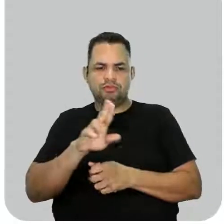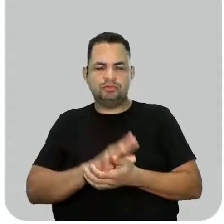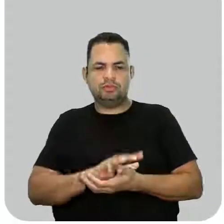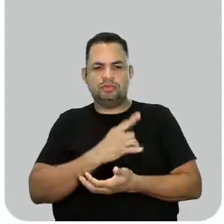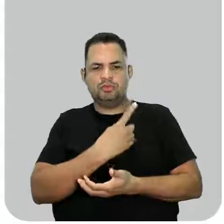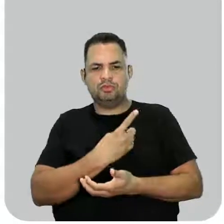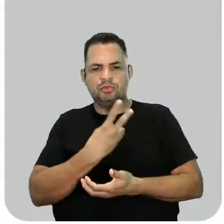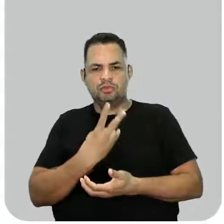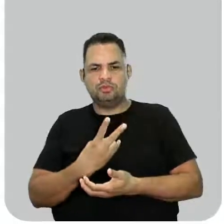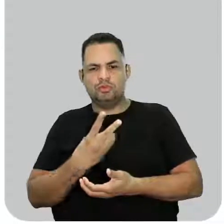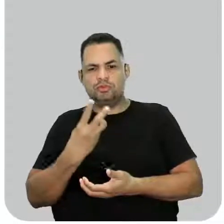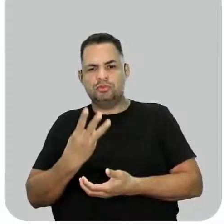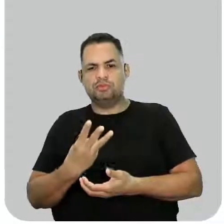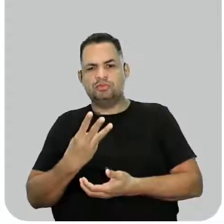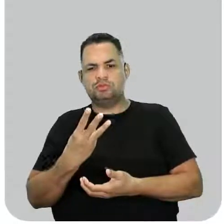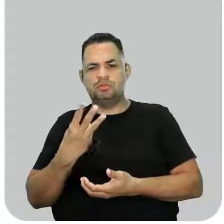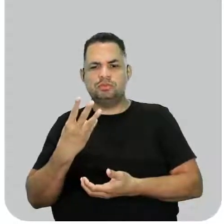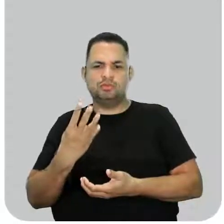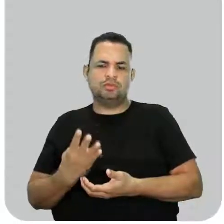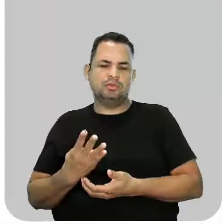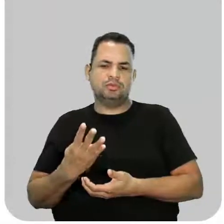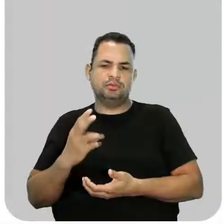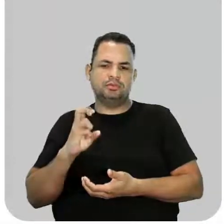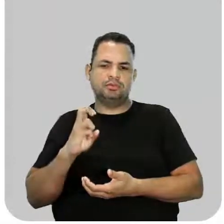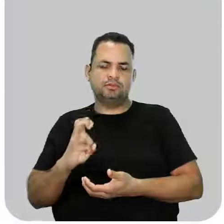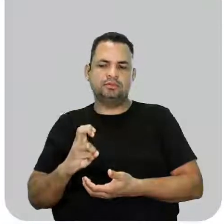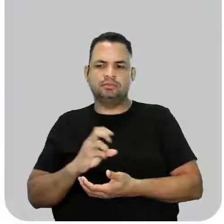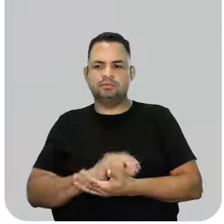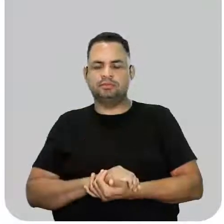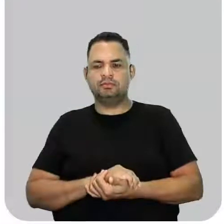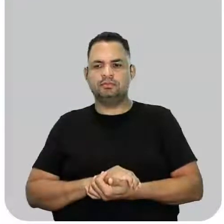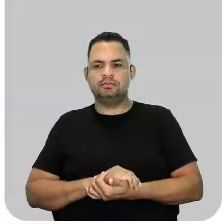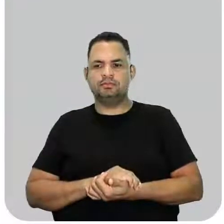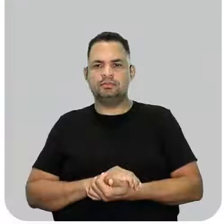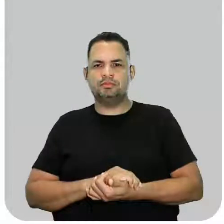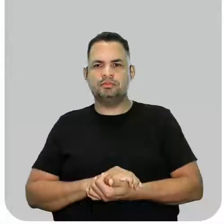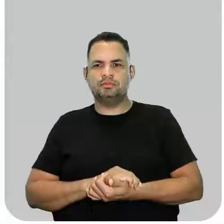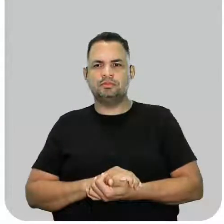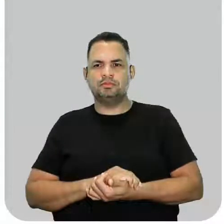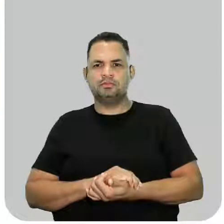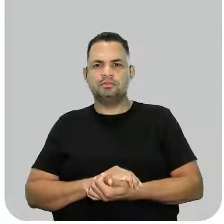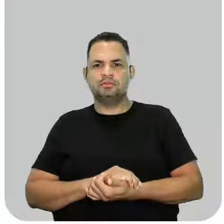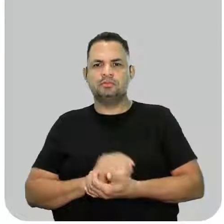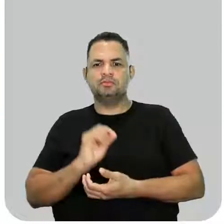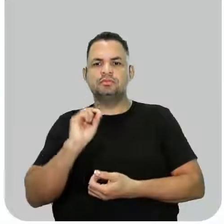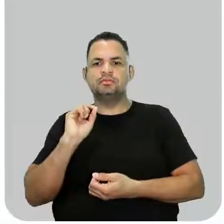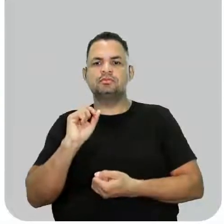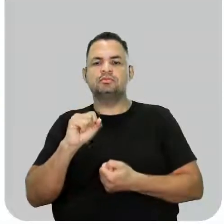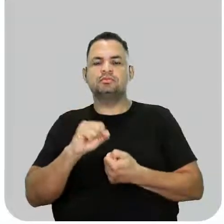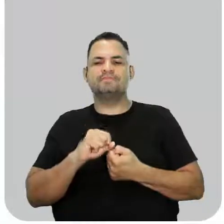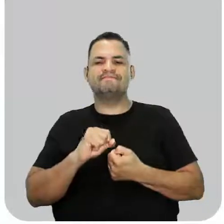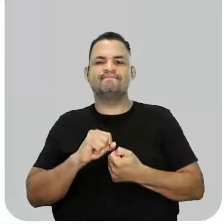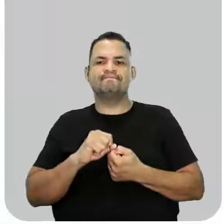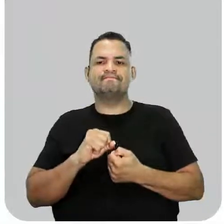substância 2, 3, 4 e 5. O que eu vou fazer?